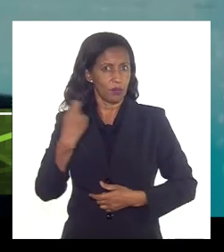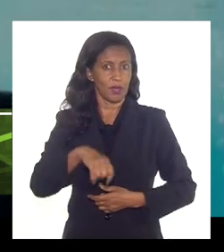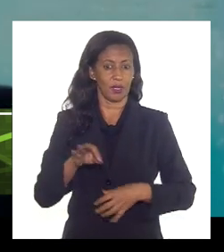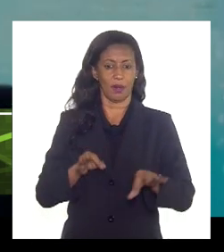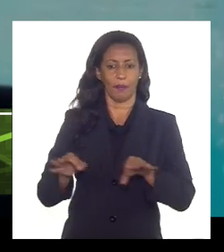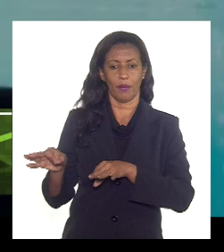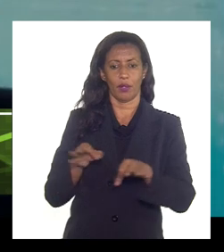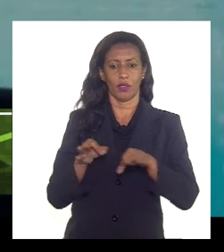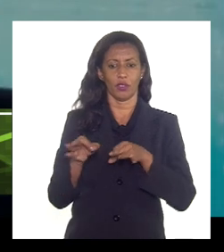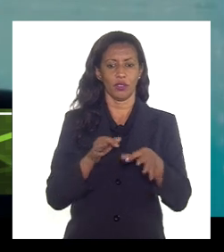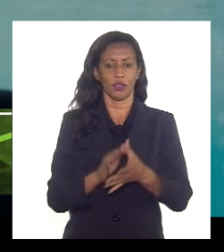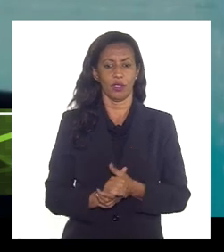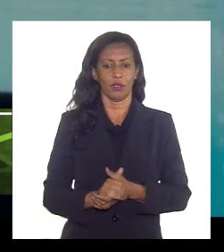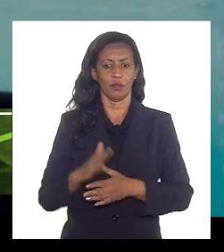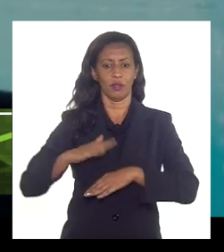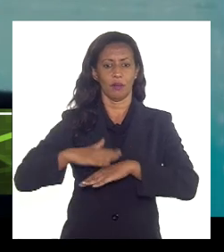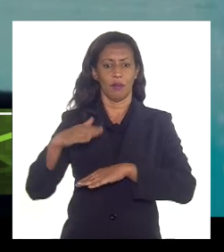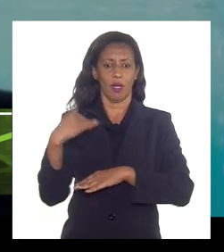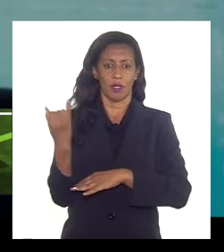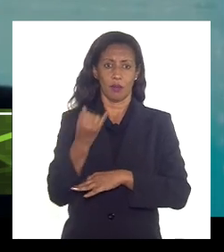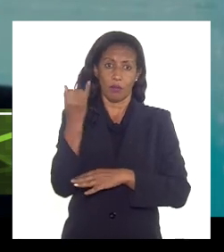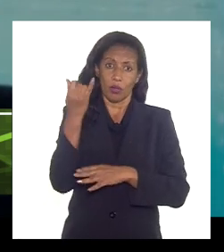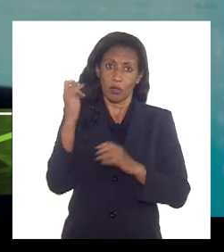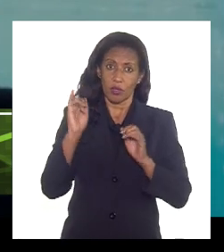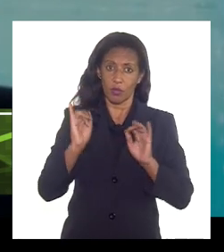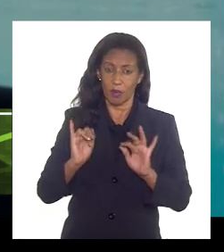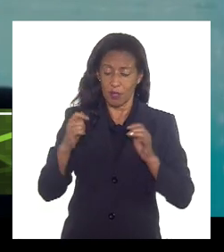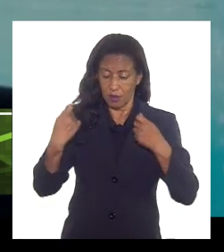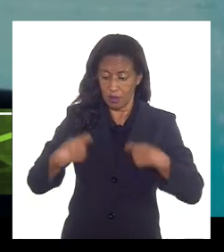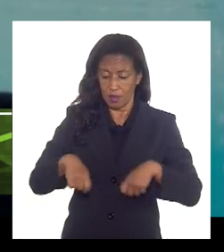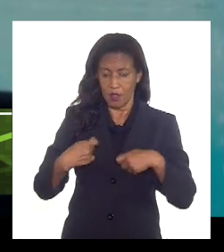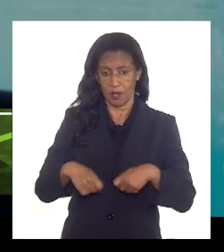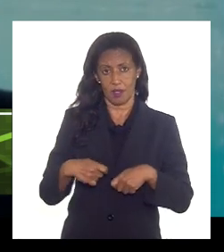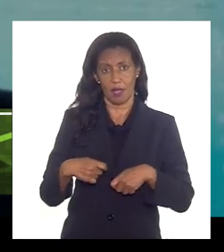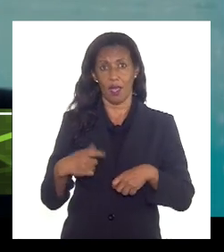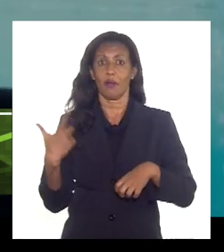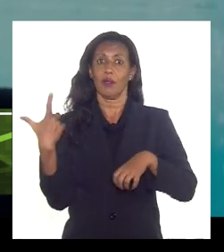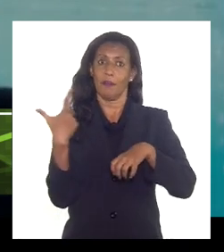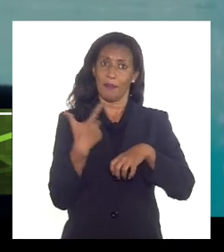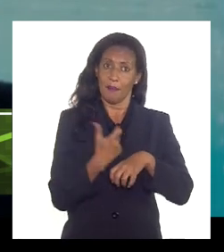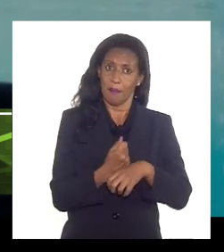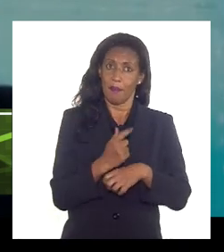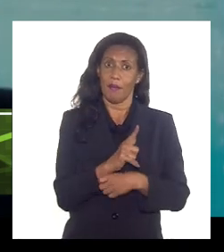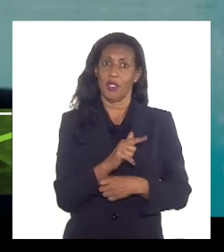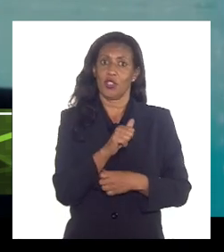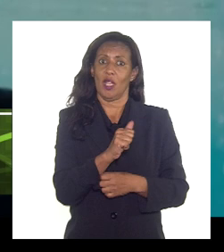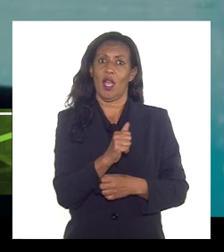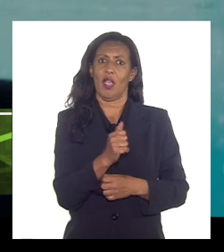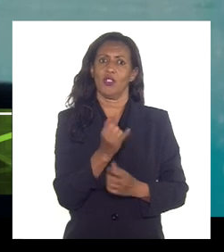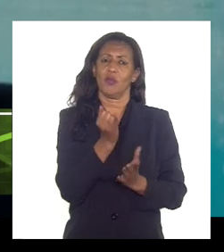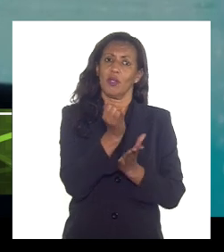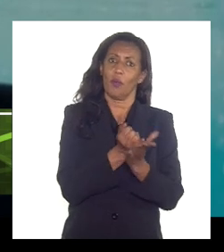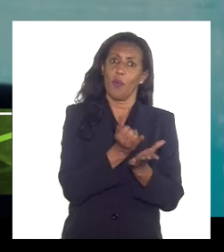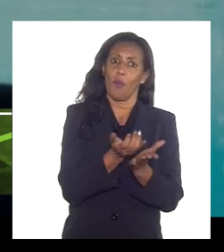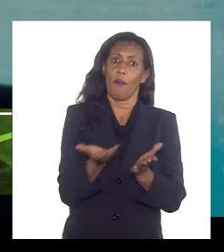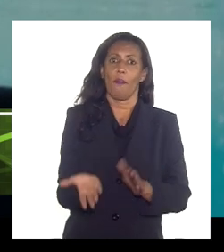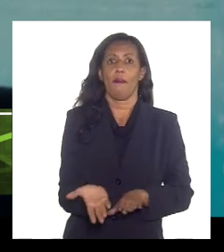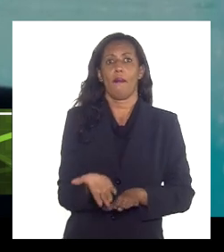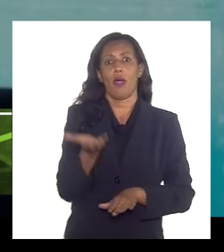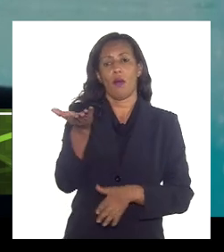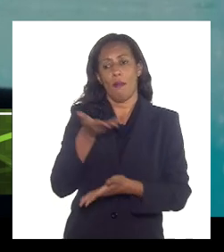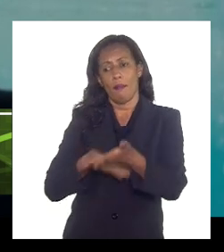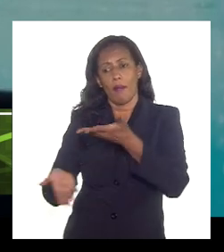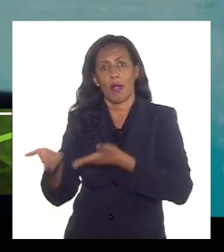precisar vai ser mais importante vai ser necessário rejetar um pouco mais de gás porque vai ter uma receita maior e consequente vai ter maior